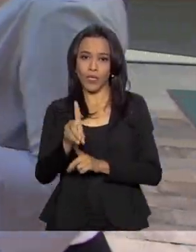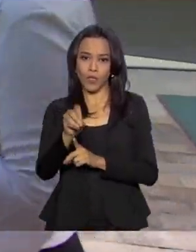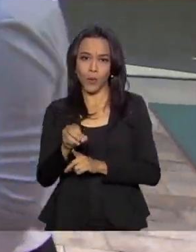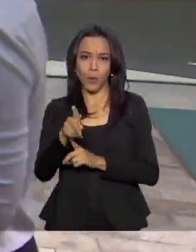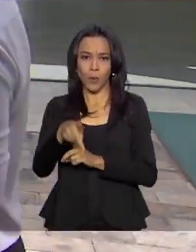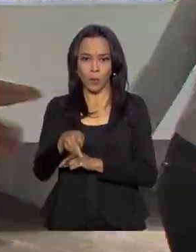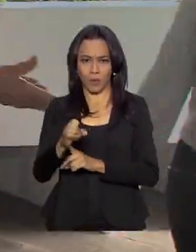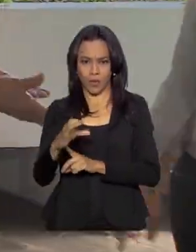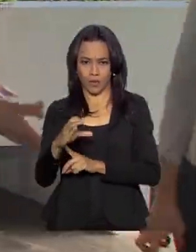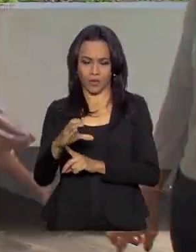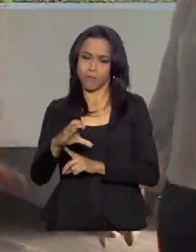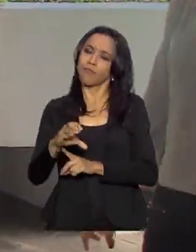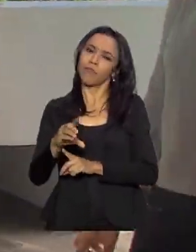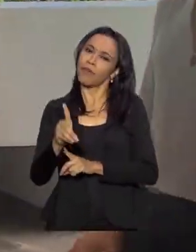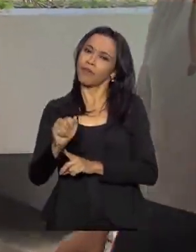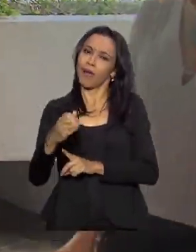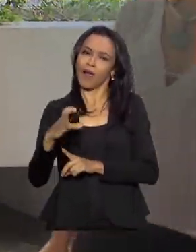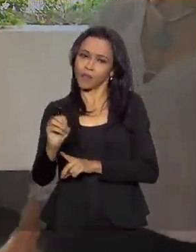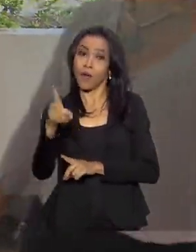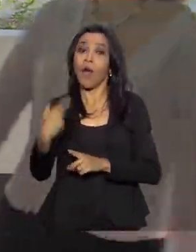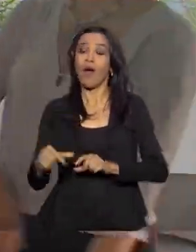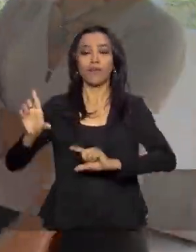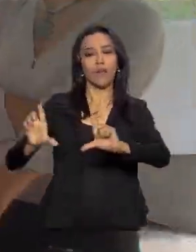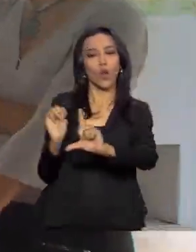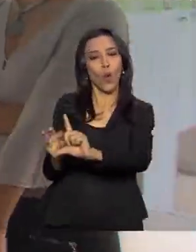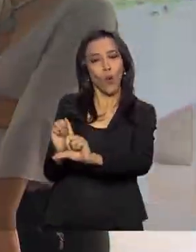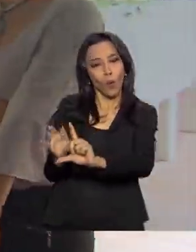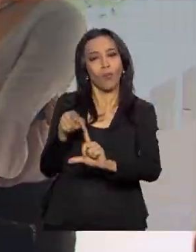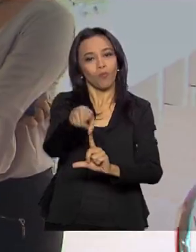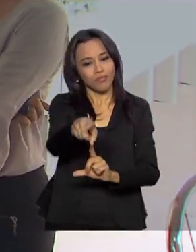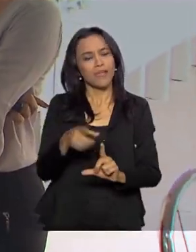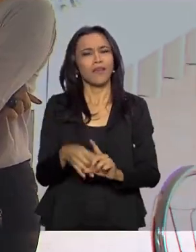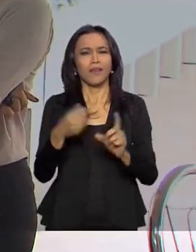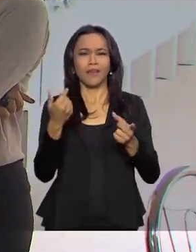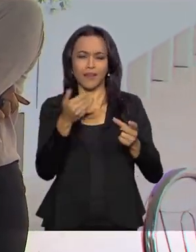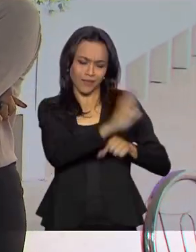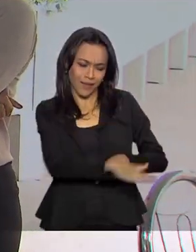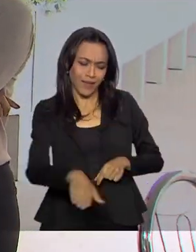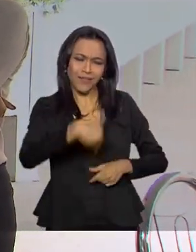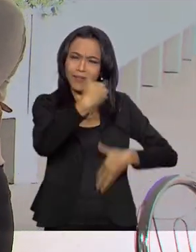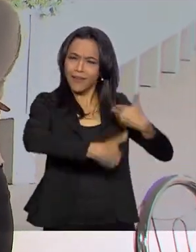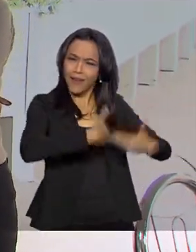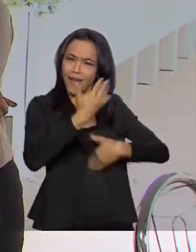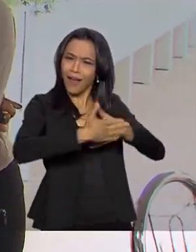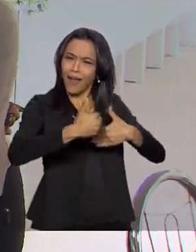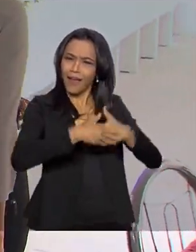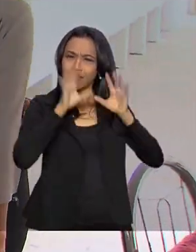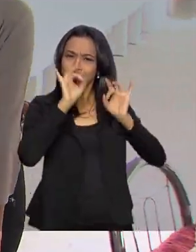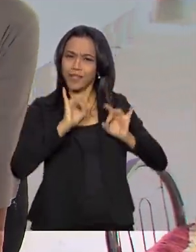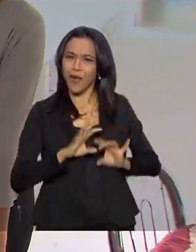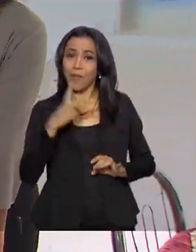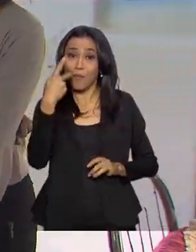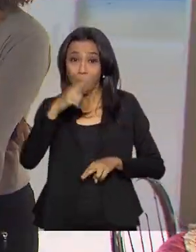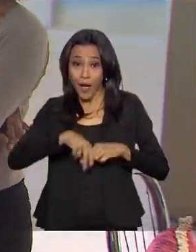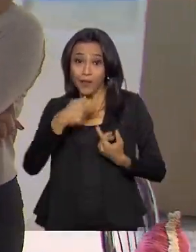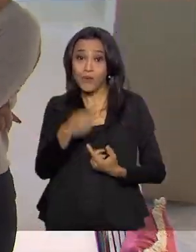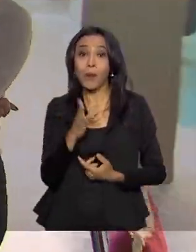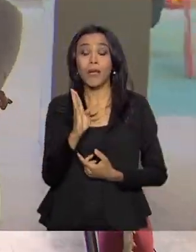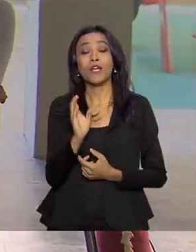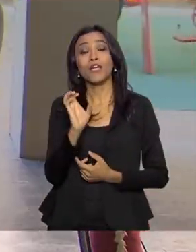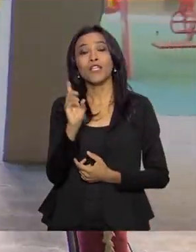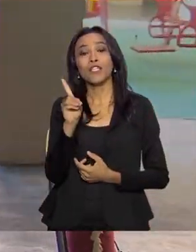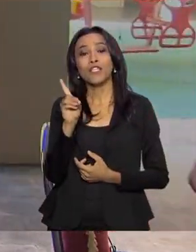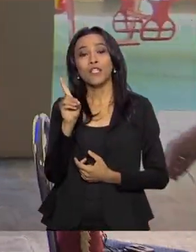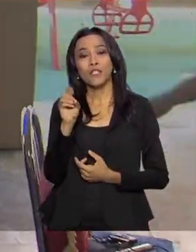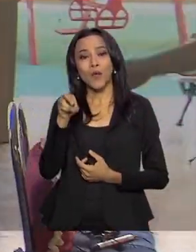da Rede Globo. E das crianças, recebe um carinho especial, por exemplo, por sua atuação como Dona Benta